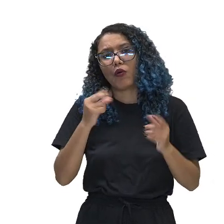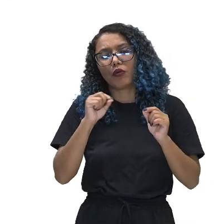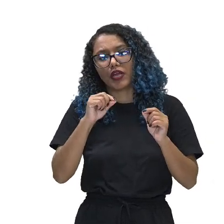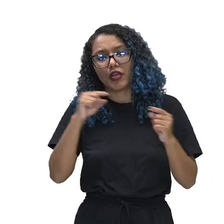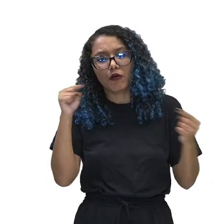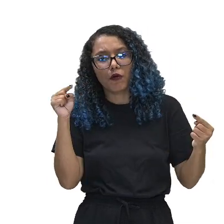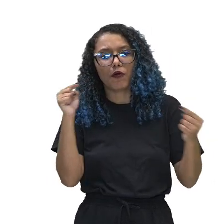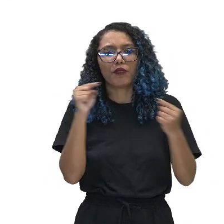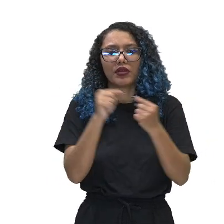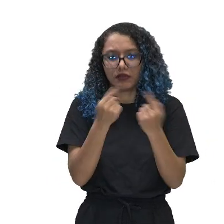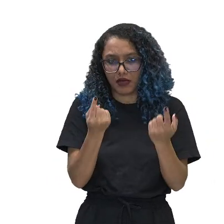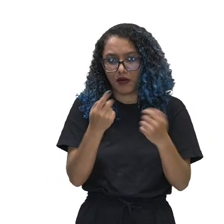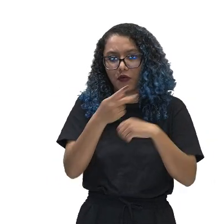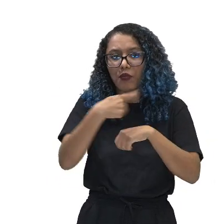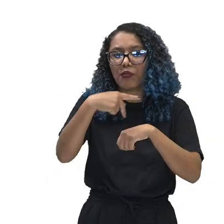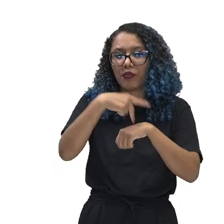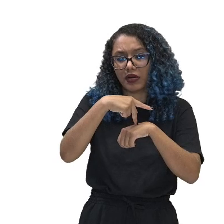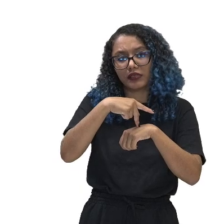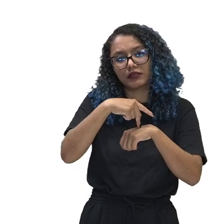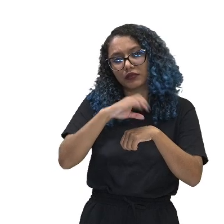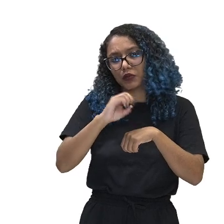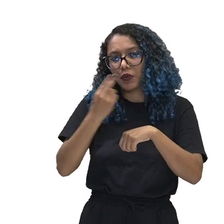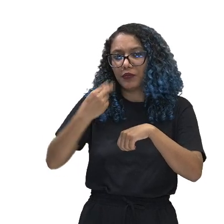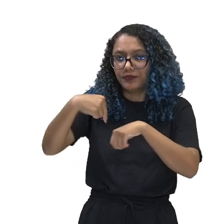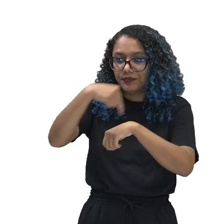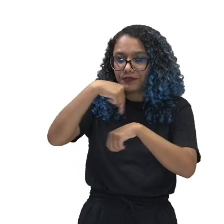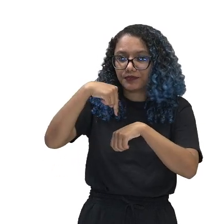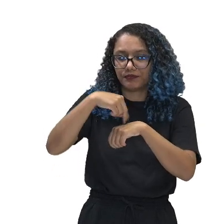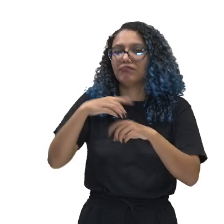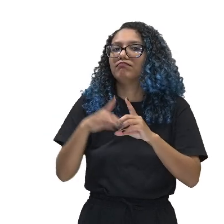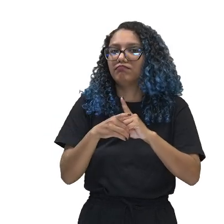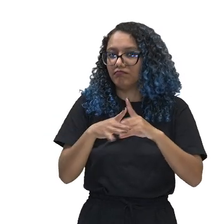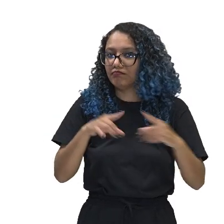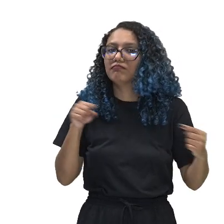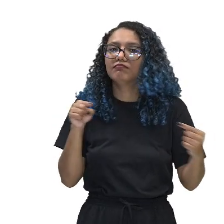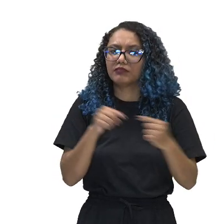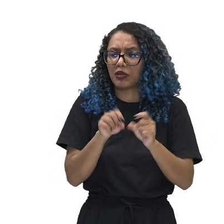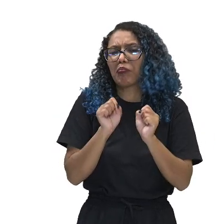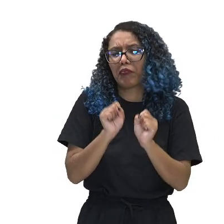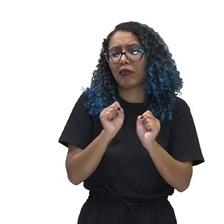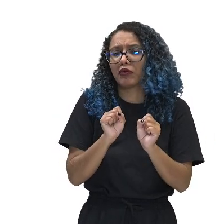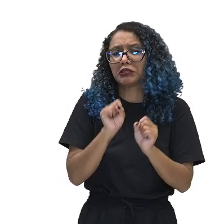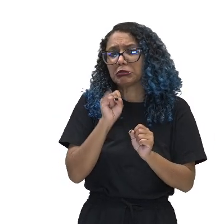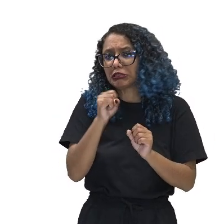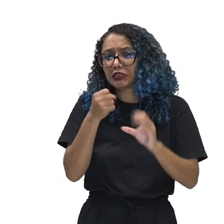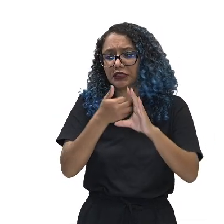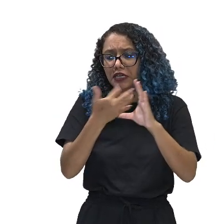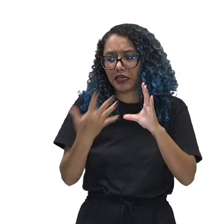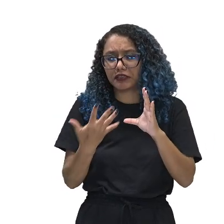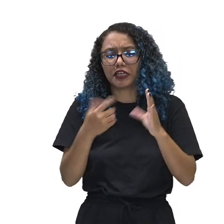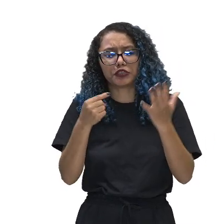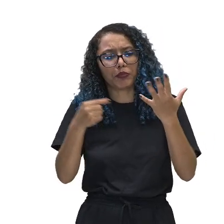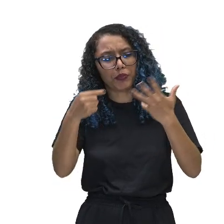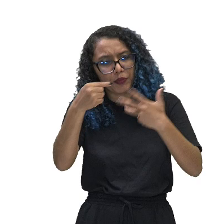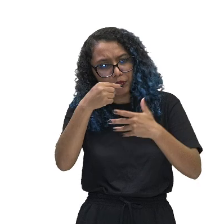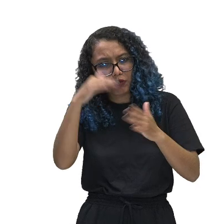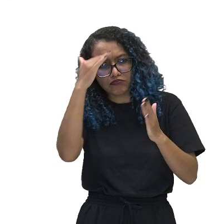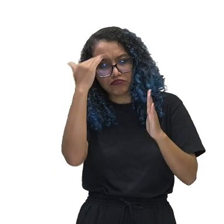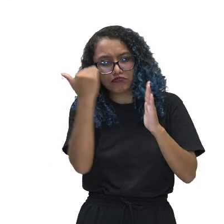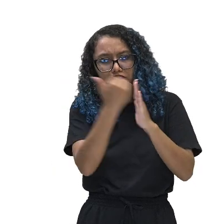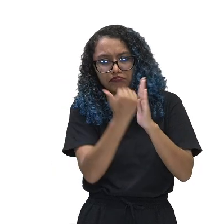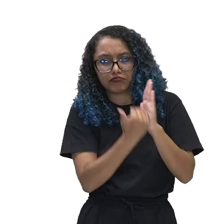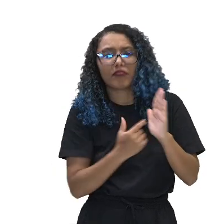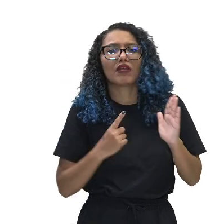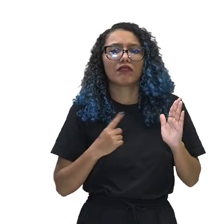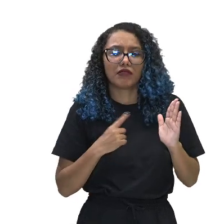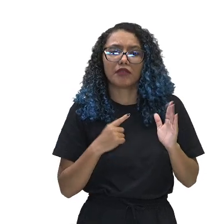sendo ou não uma uma nação democrática. Veja, para a gente entender o que que são